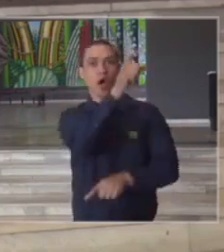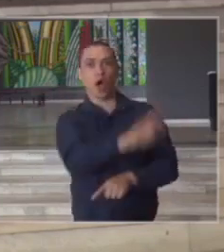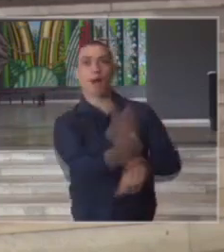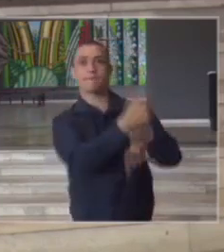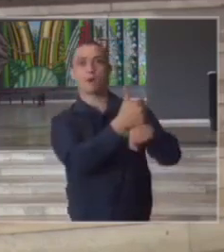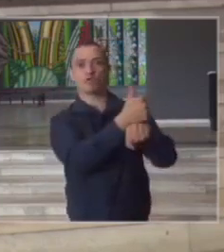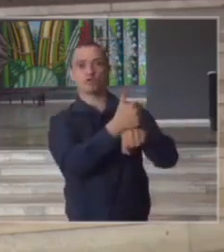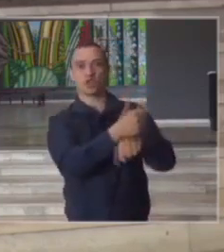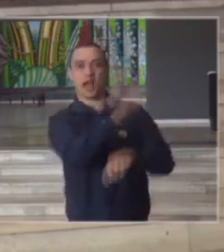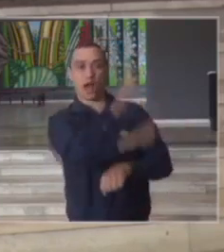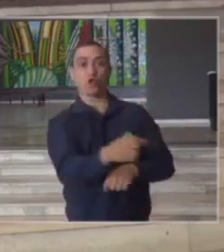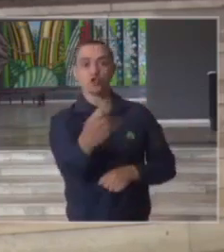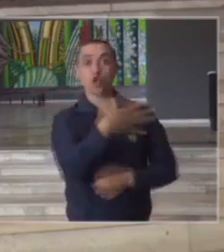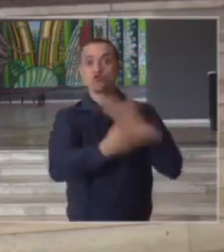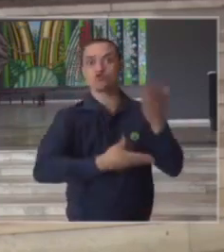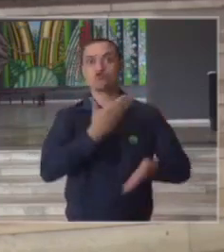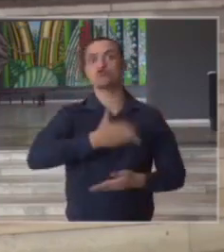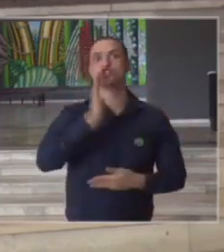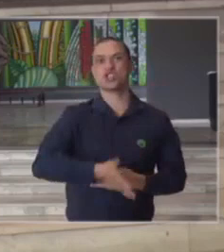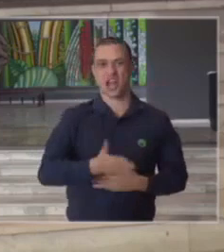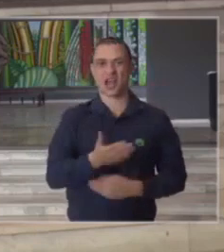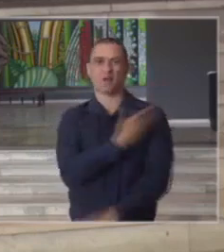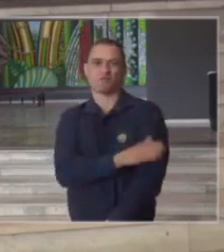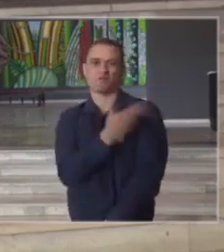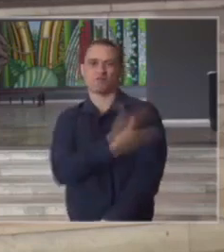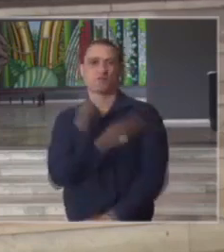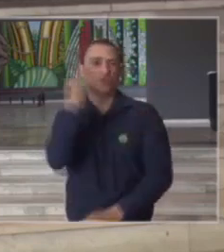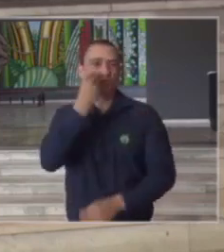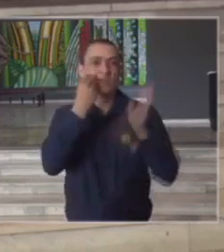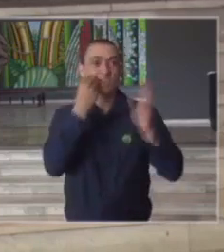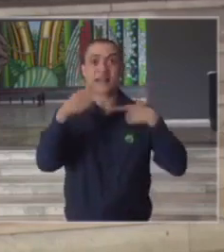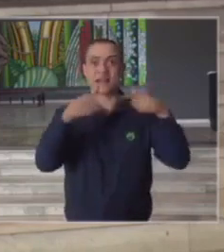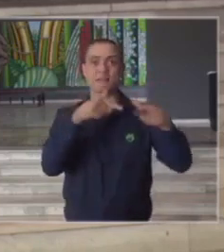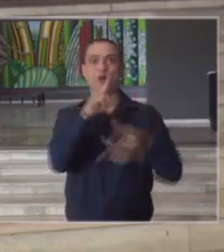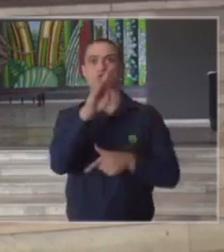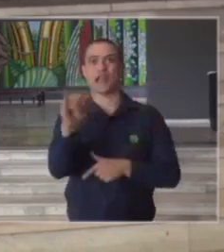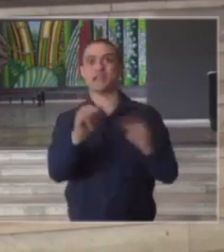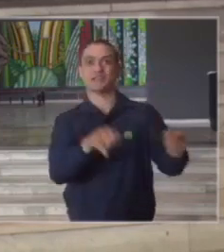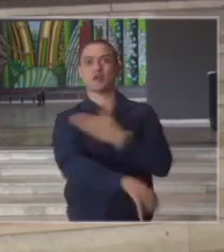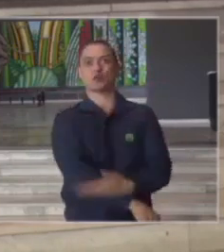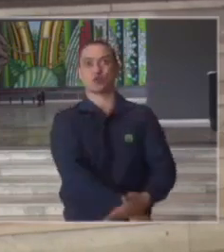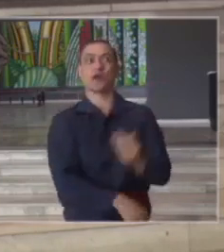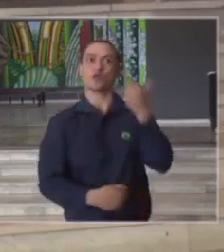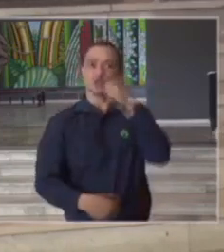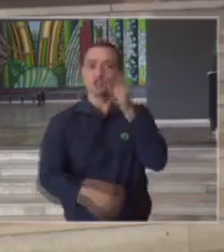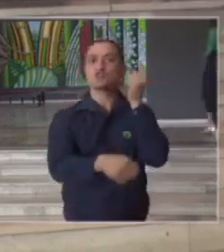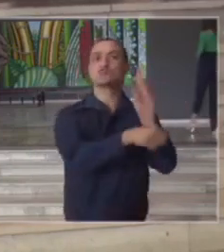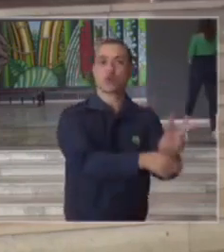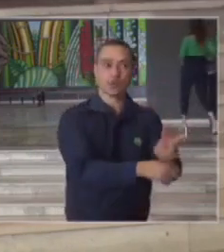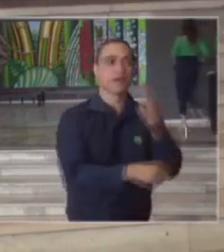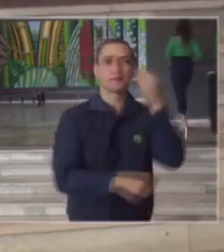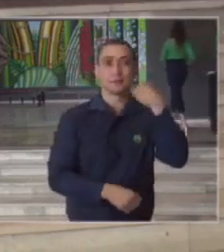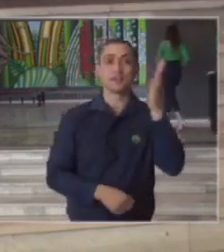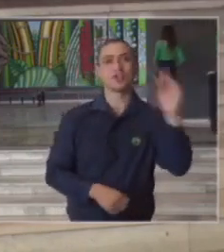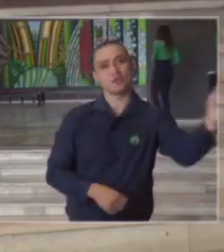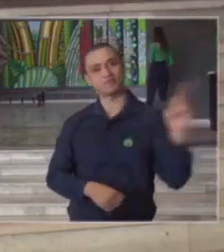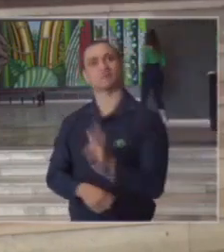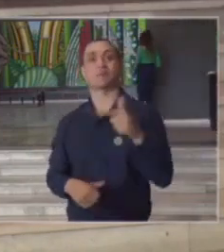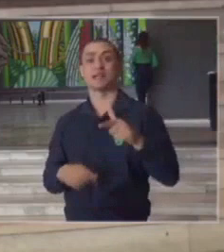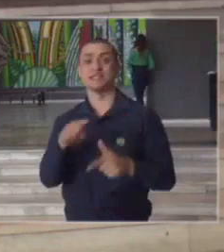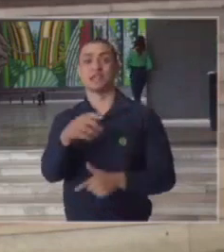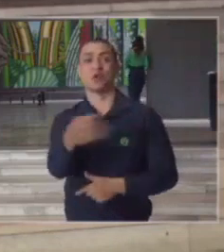profissionais já treinados em terapia intensiva o que faz muita diferença para casa como um todo